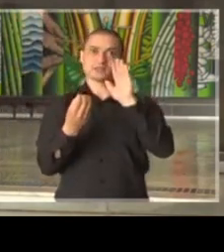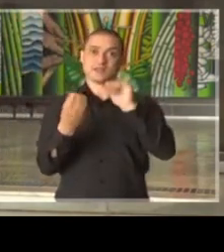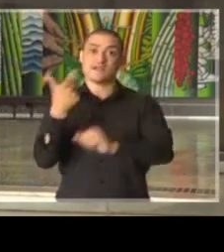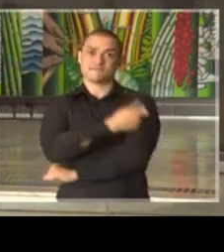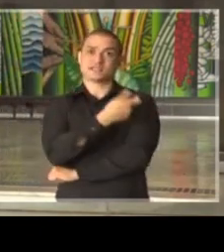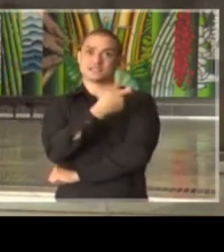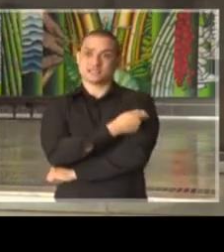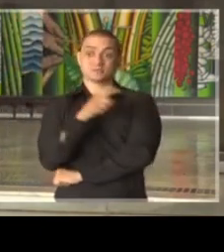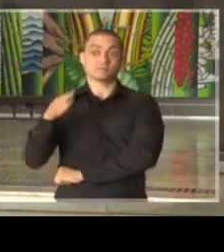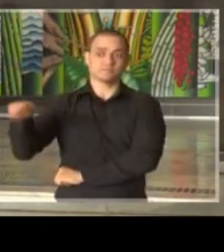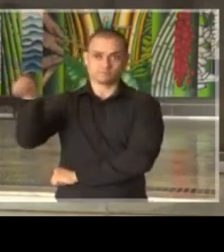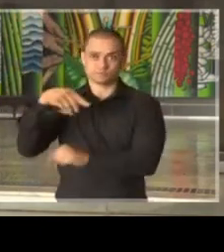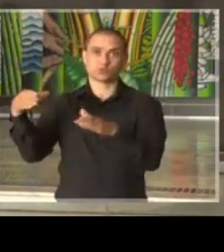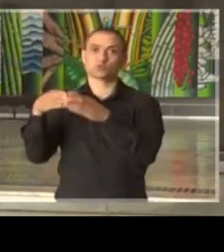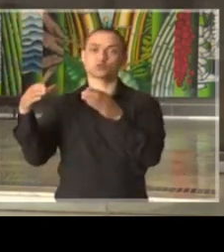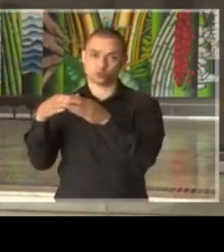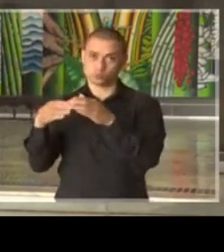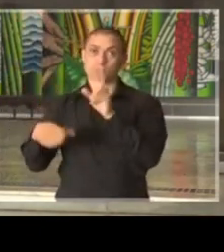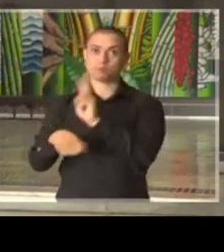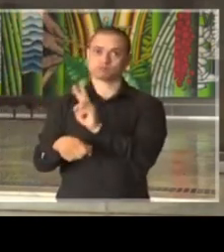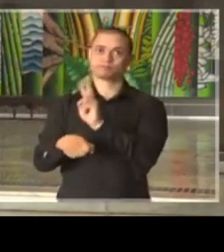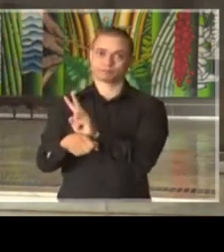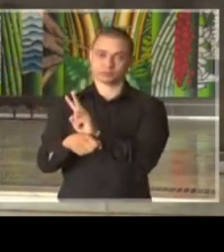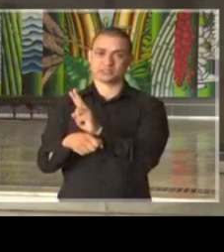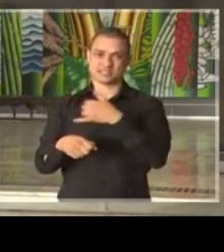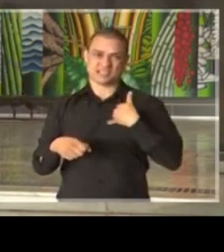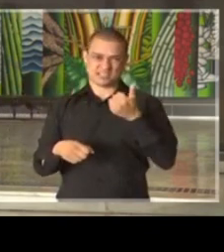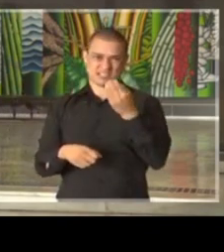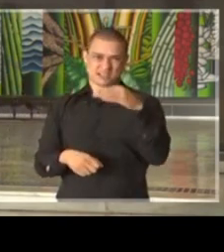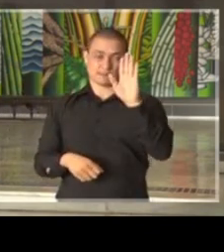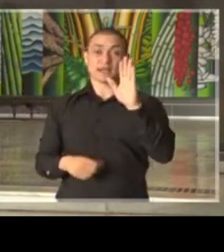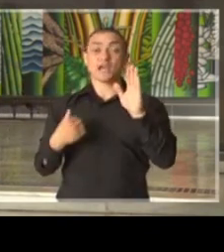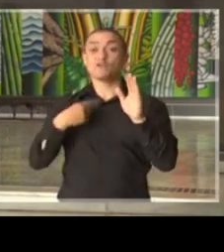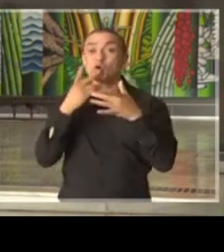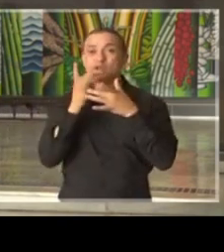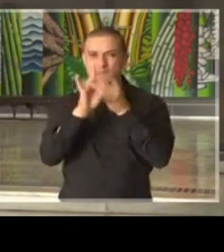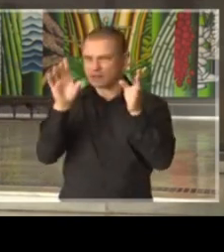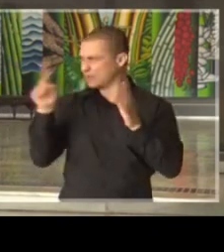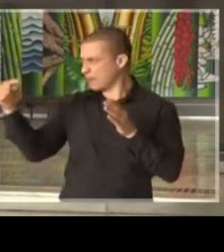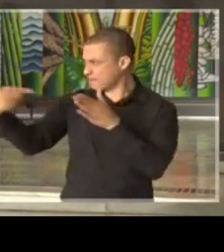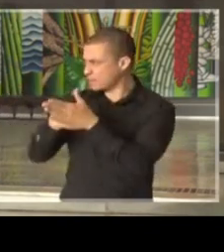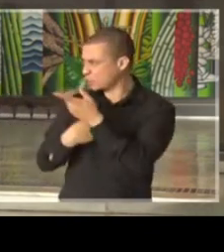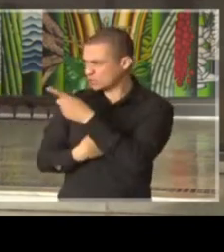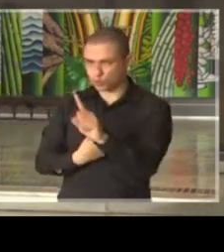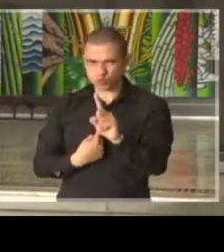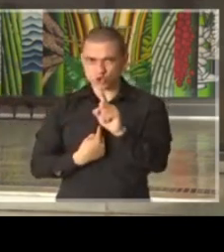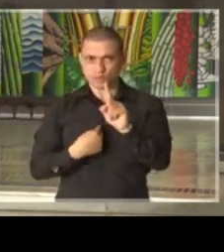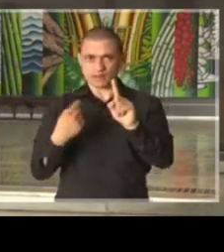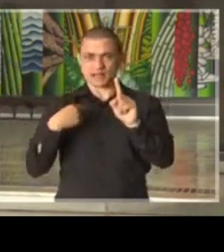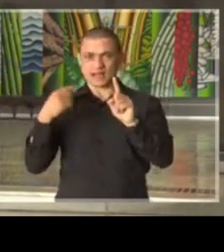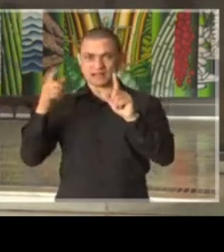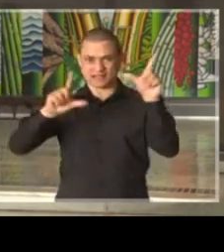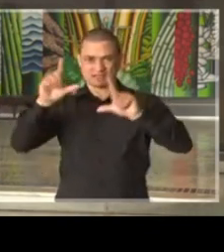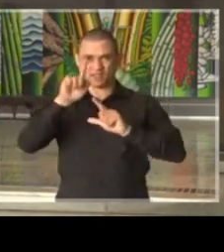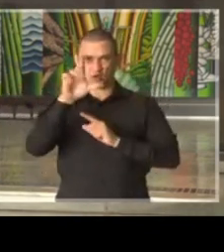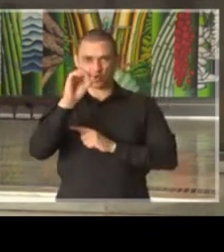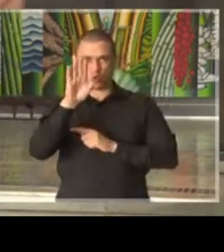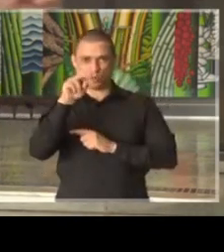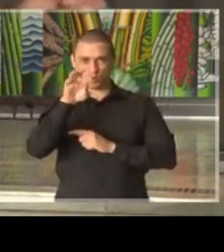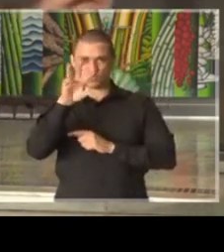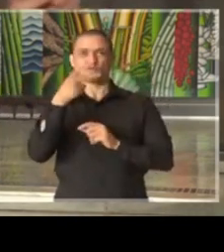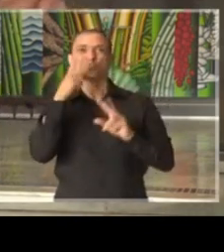vacinação das pessoas com mais de 60 anos. Vou tomar liberdade antes da última pergunta que é do Gabriel Casadei, da Globo News, de sobre a